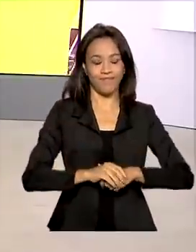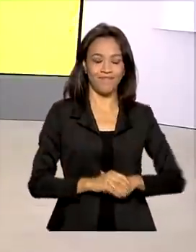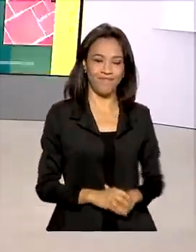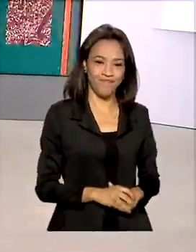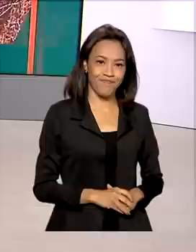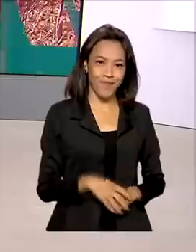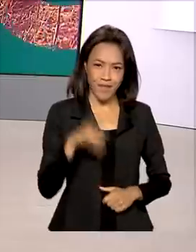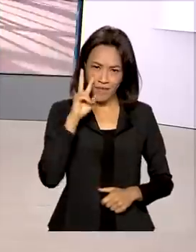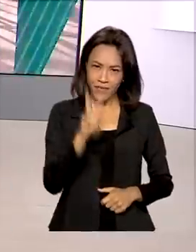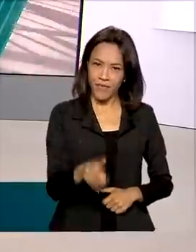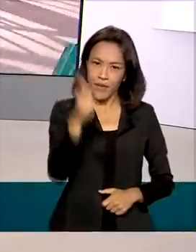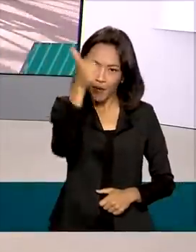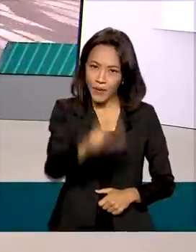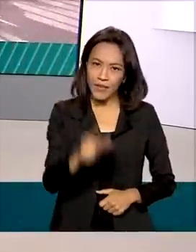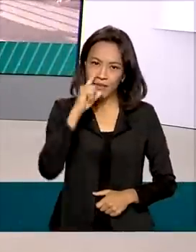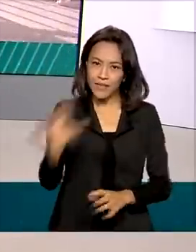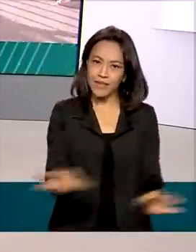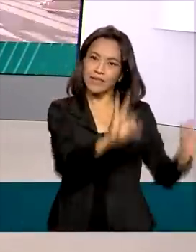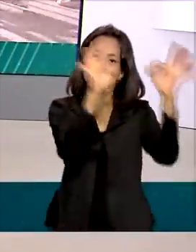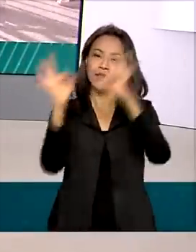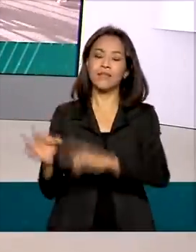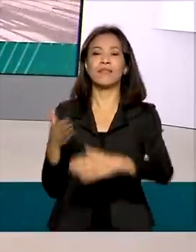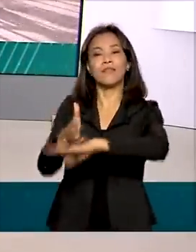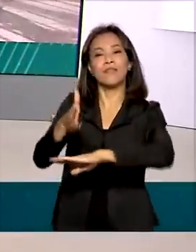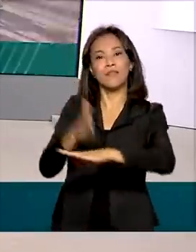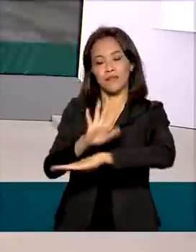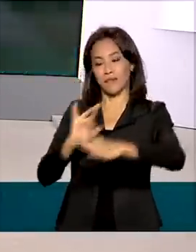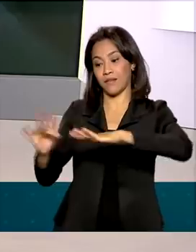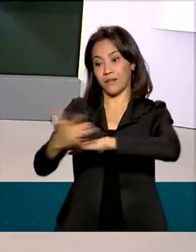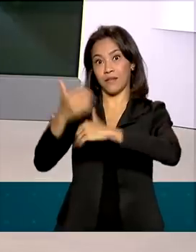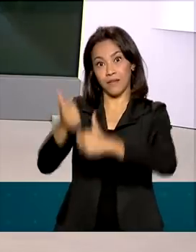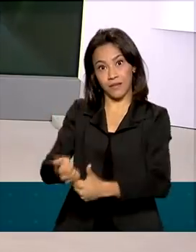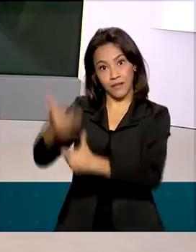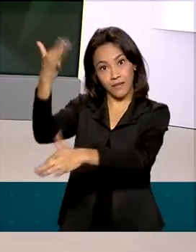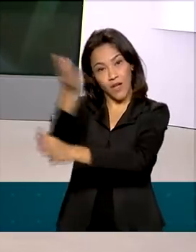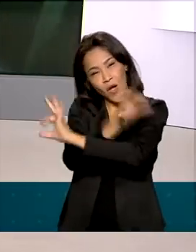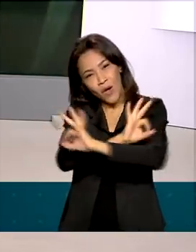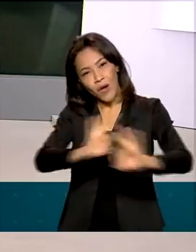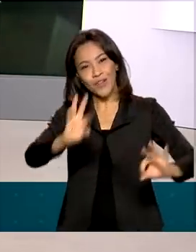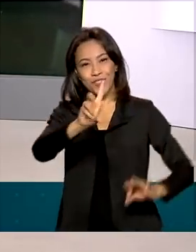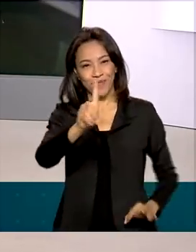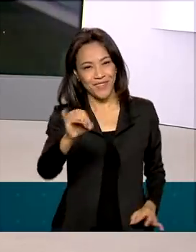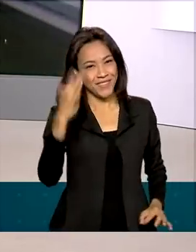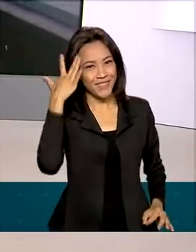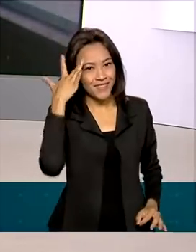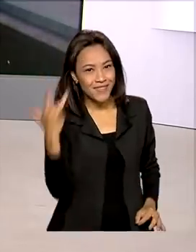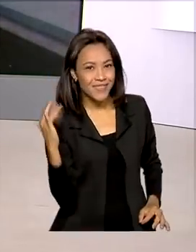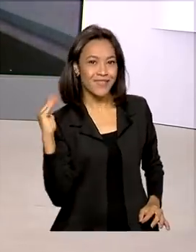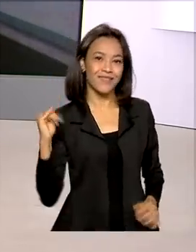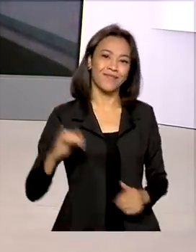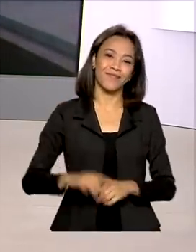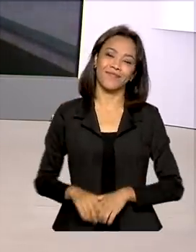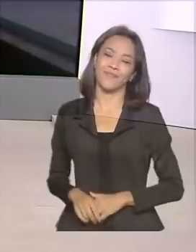Para rever as reportagens de hoje, acesse as nossas redes sociais. Para você, um ótimo dia e até amanhã.